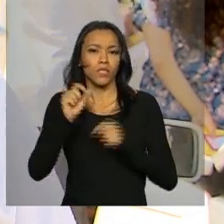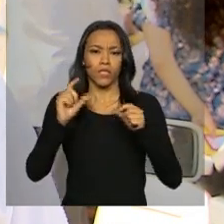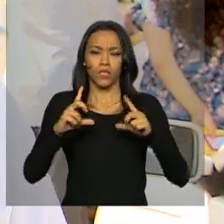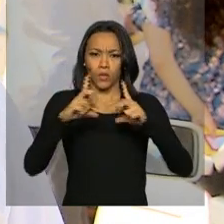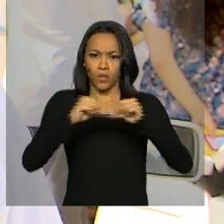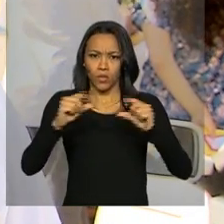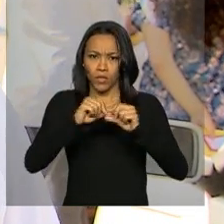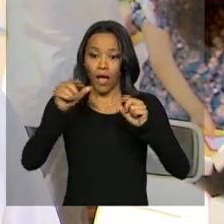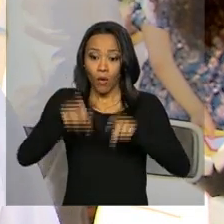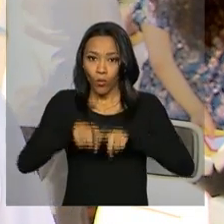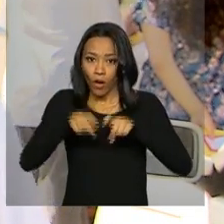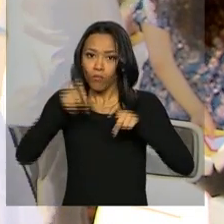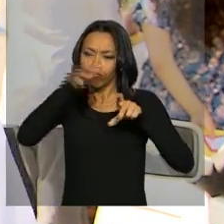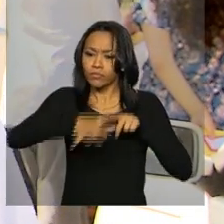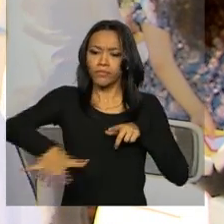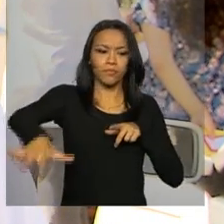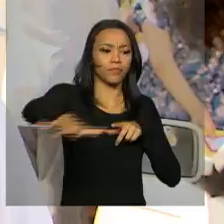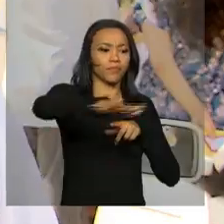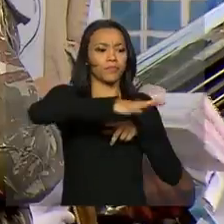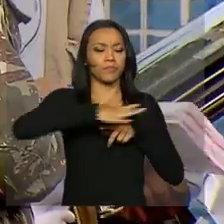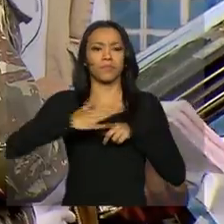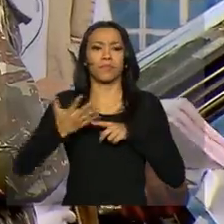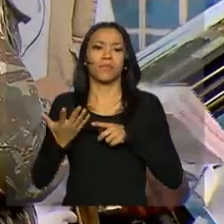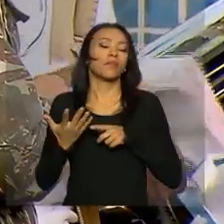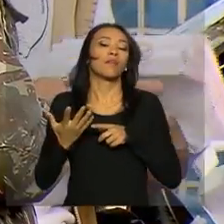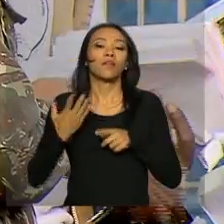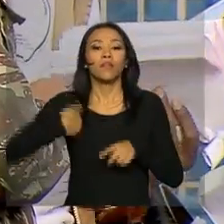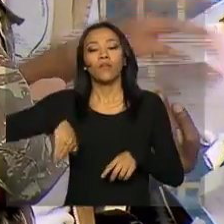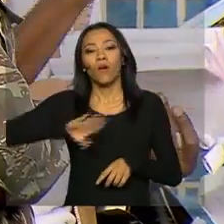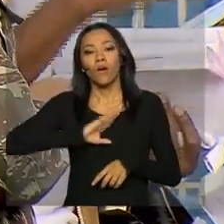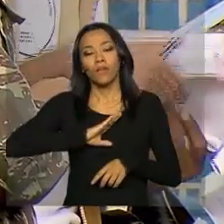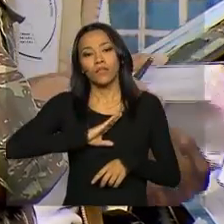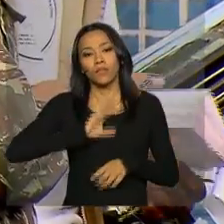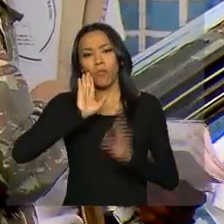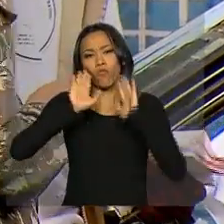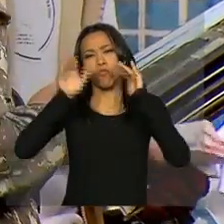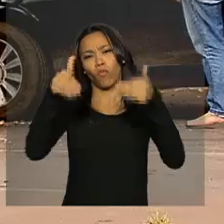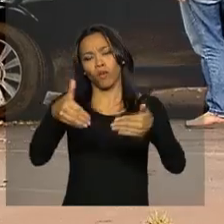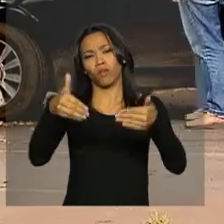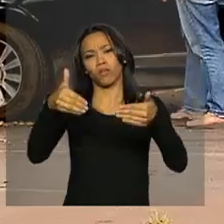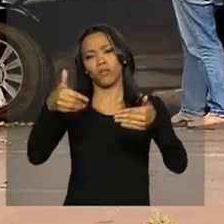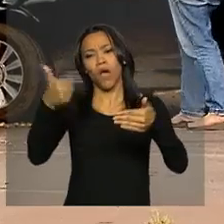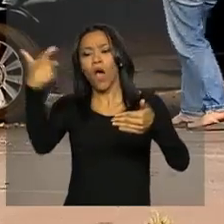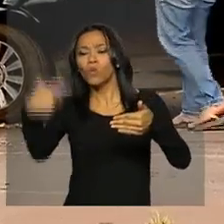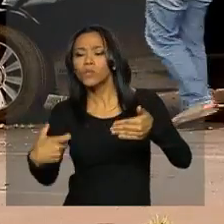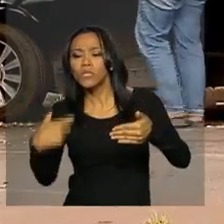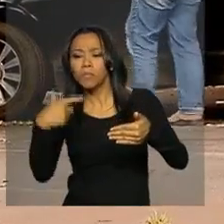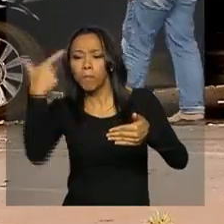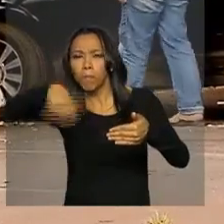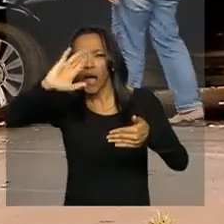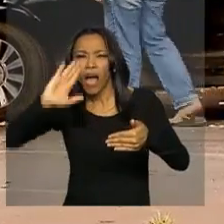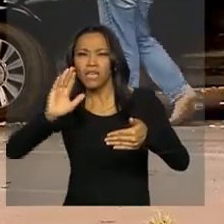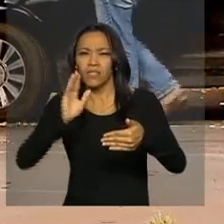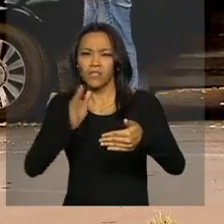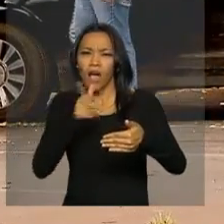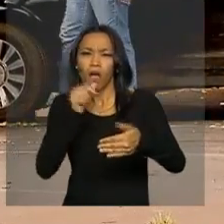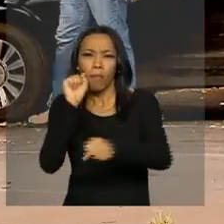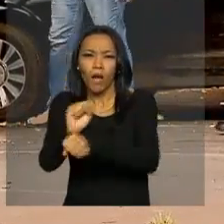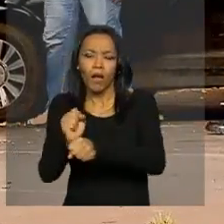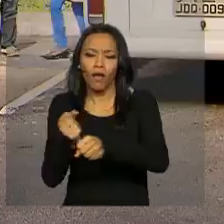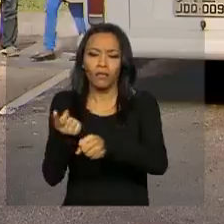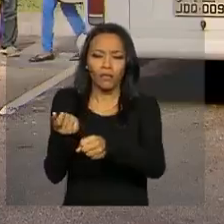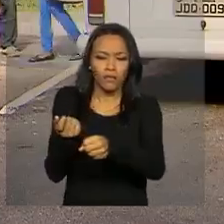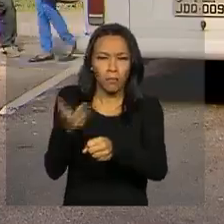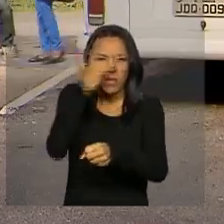Federal, todas as comunidades. A gente está focando mais onde tem um aglomerado maior de